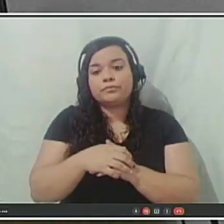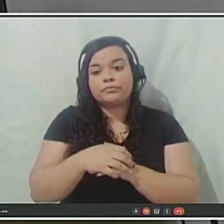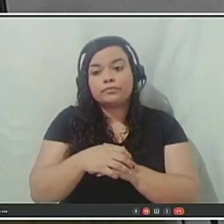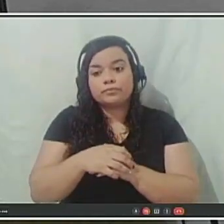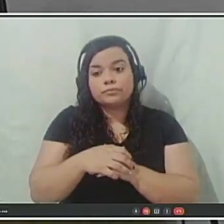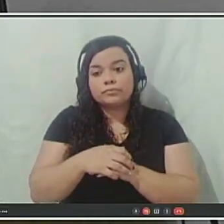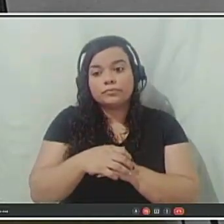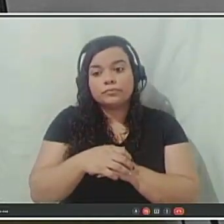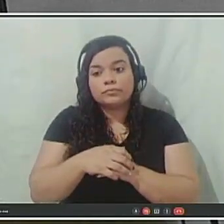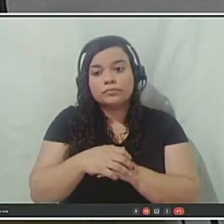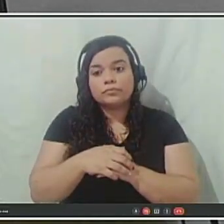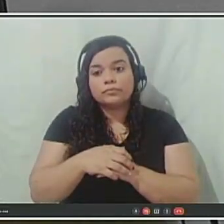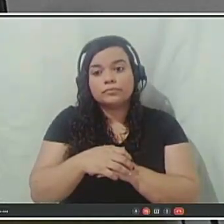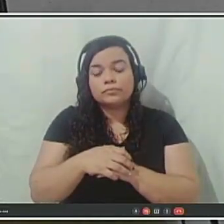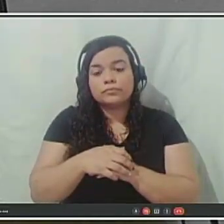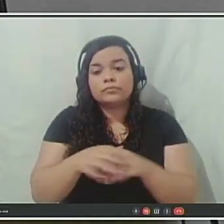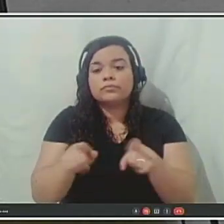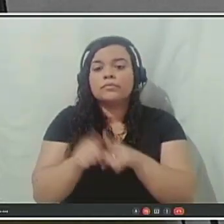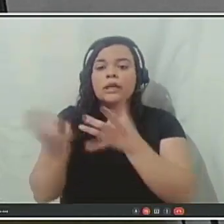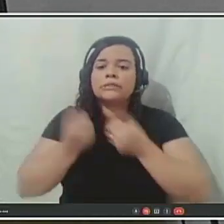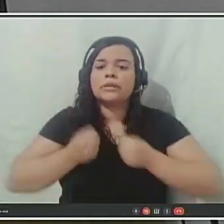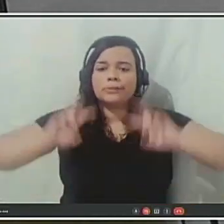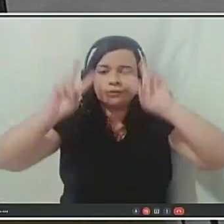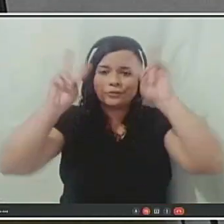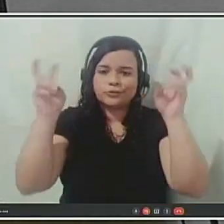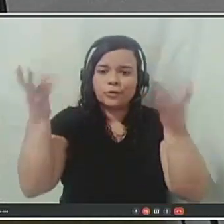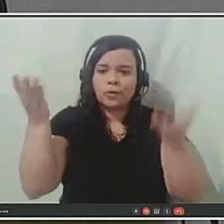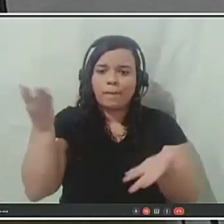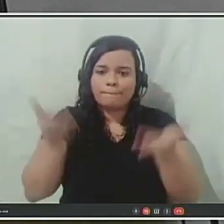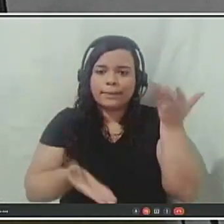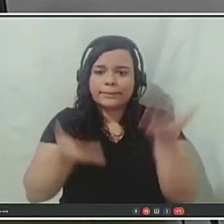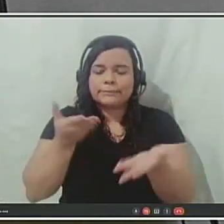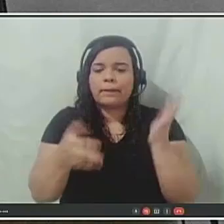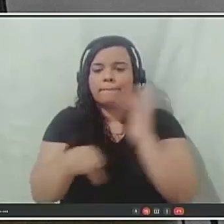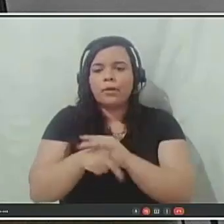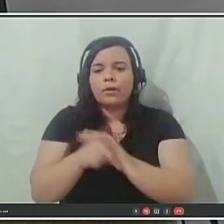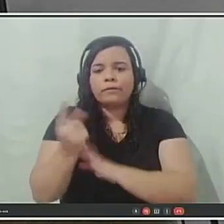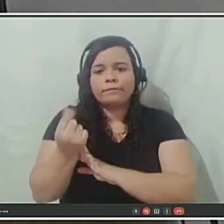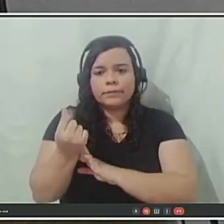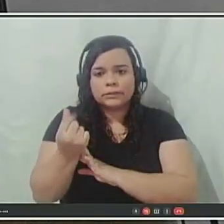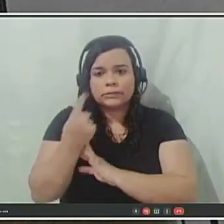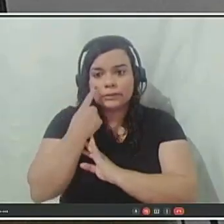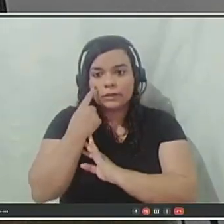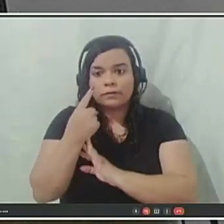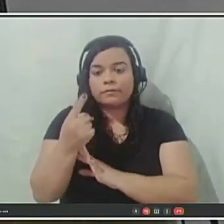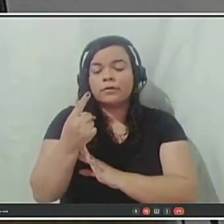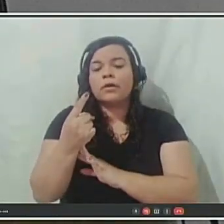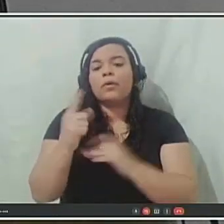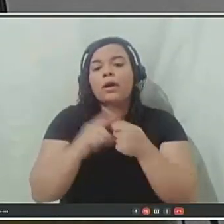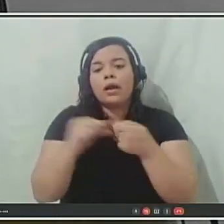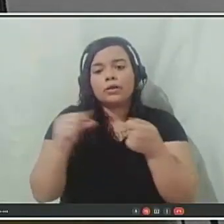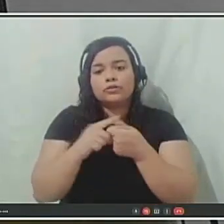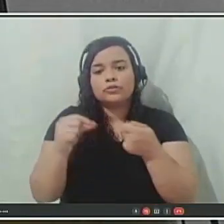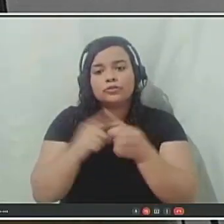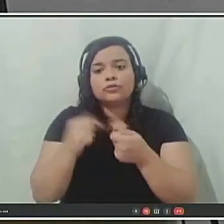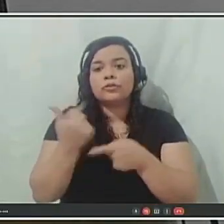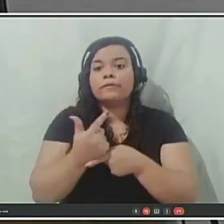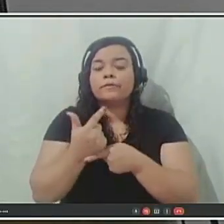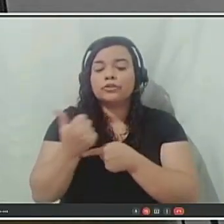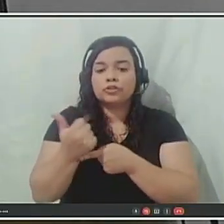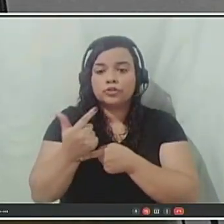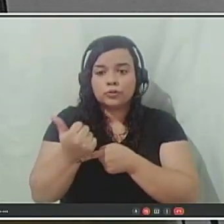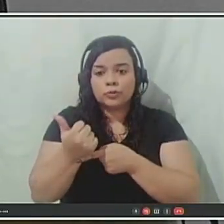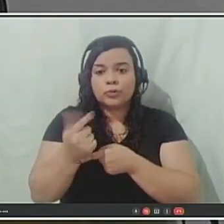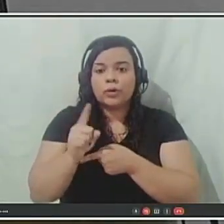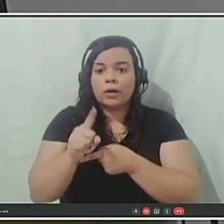Valores recebidos a título de compensação financeira em razão do artigo, do parágrafo 9 do artigo 201, que é o COMPREV, daqueles